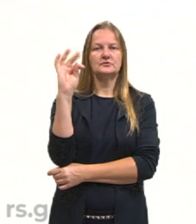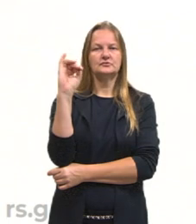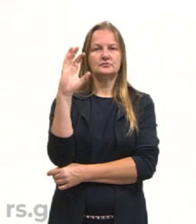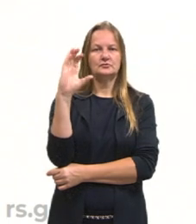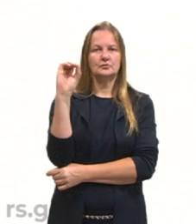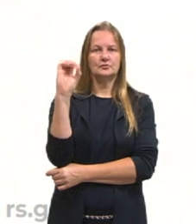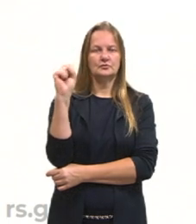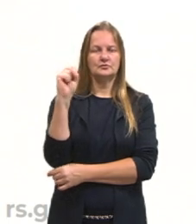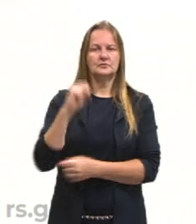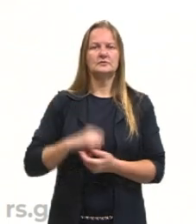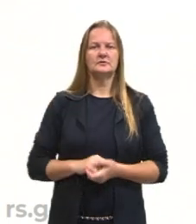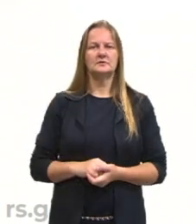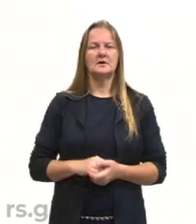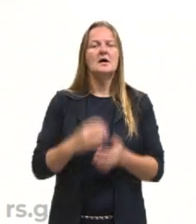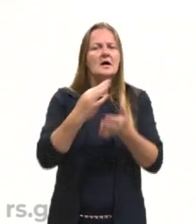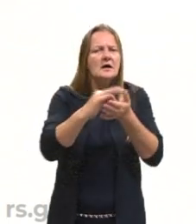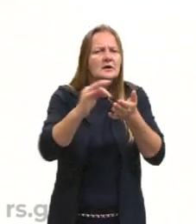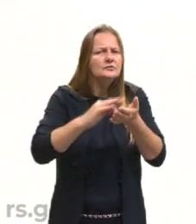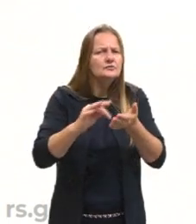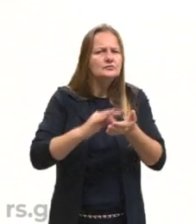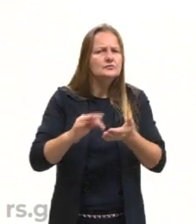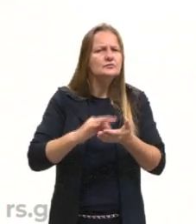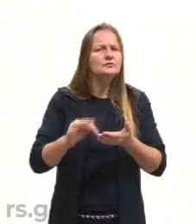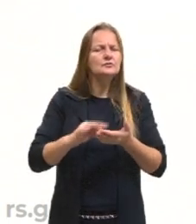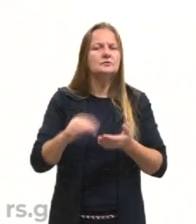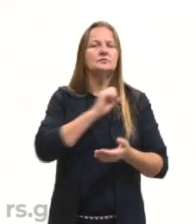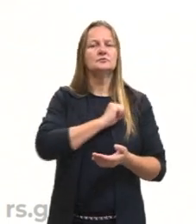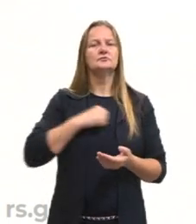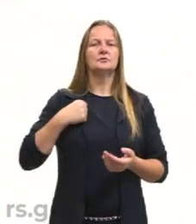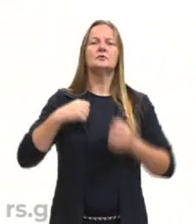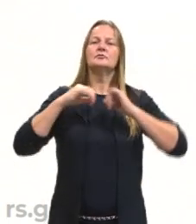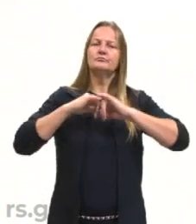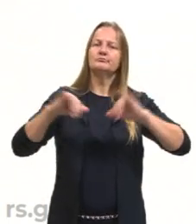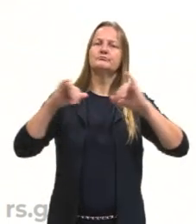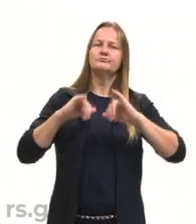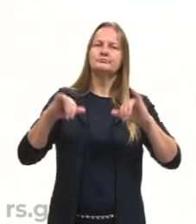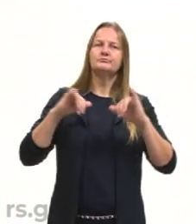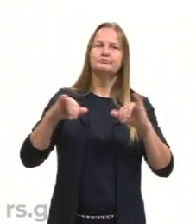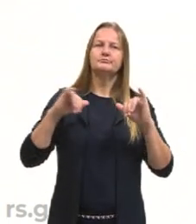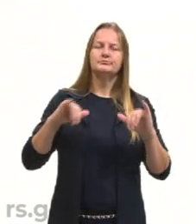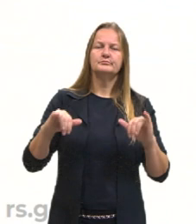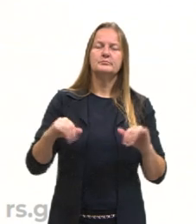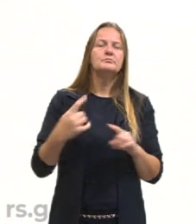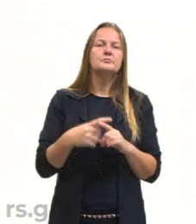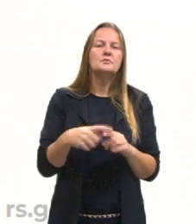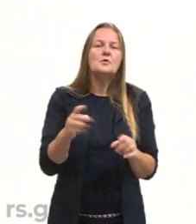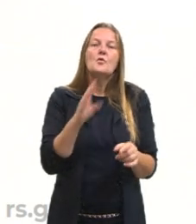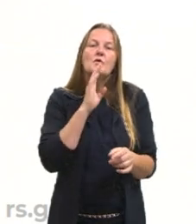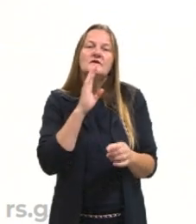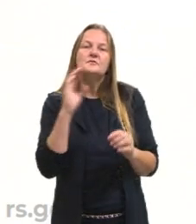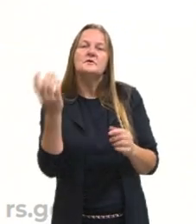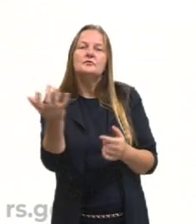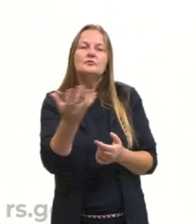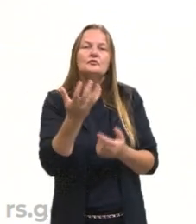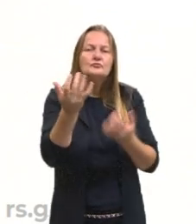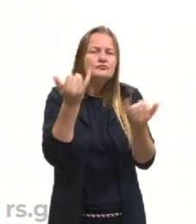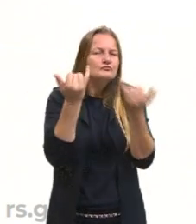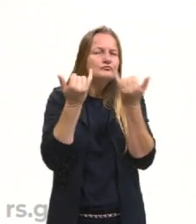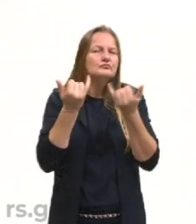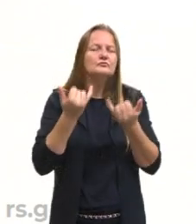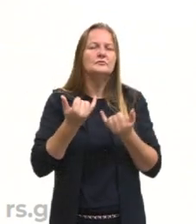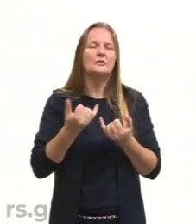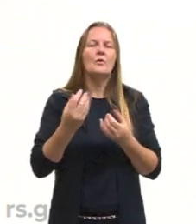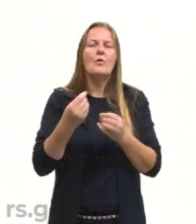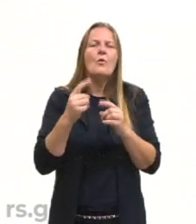teoria de Sócrates, quem propaga ela, e nós ficamos sabendo exatamente como ela